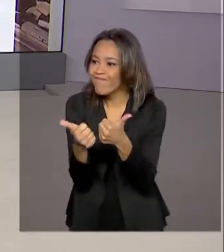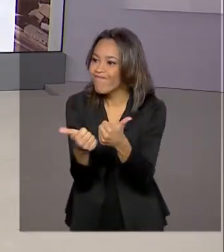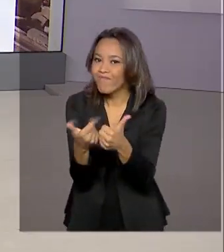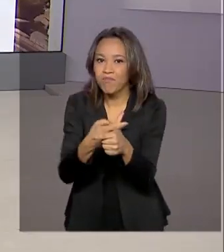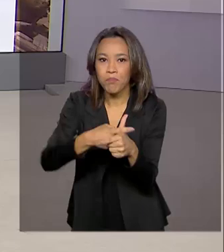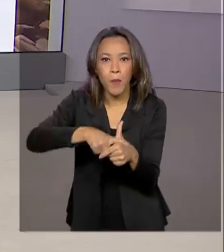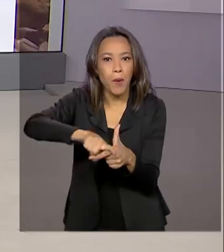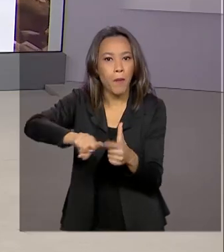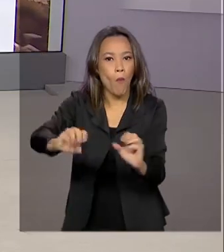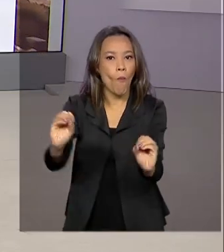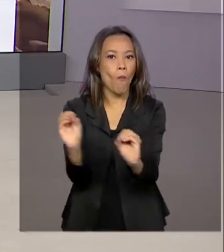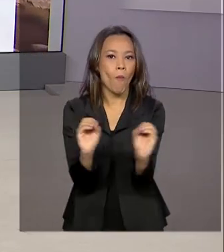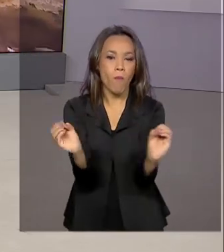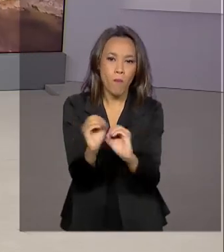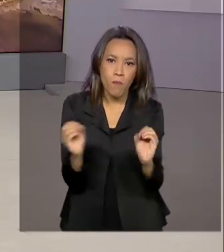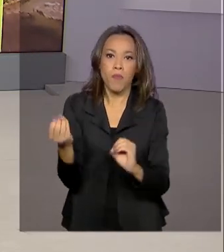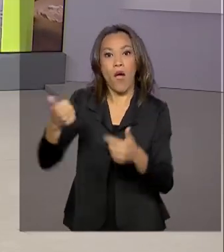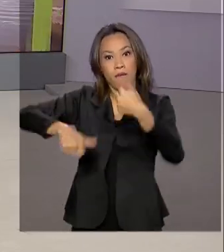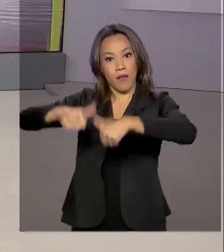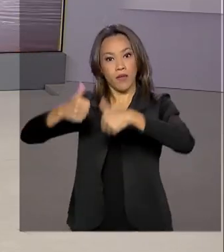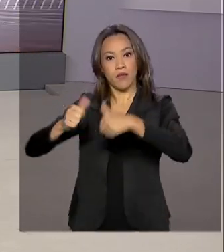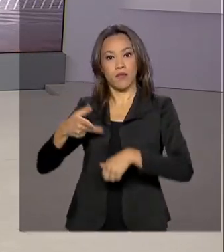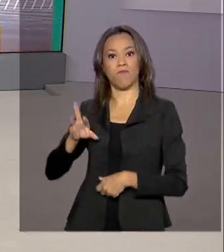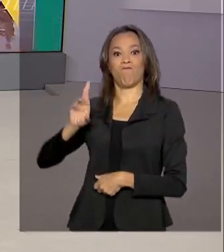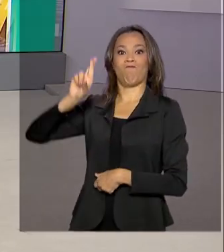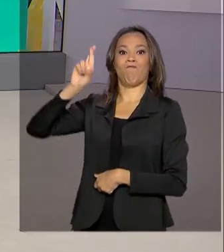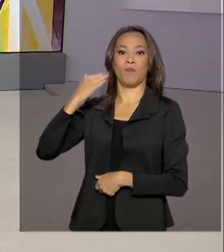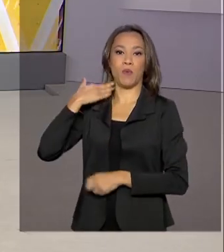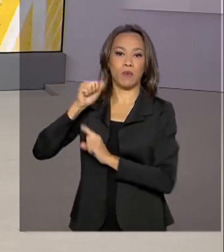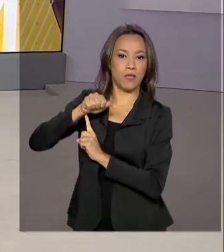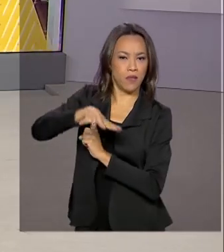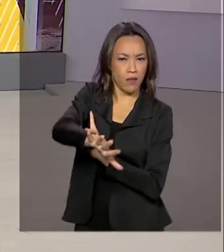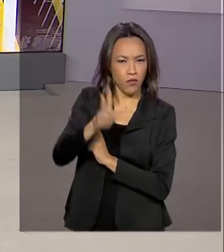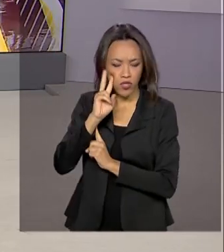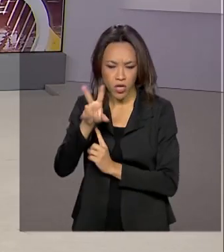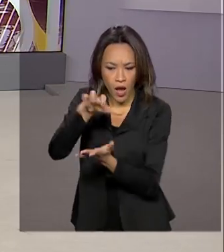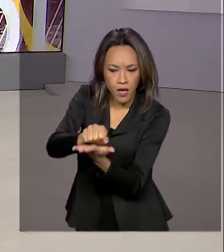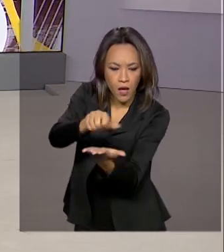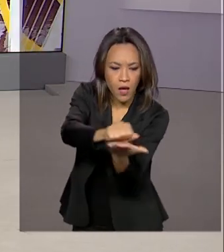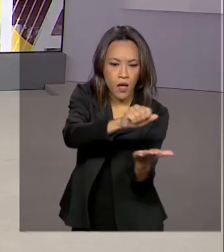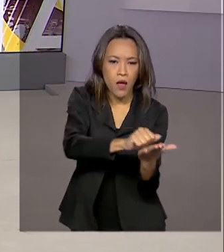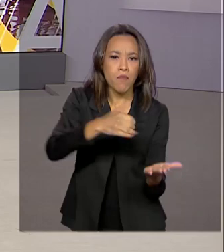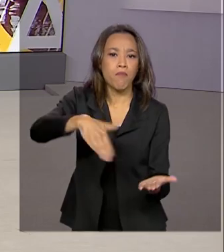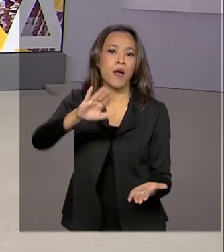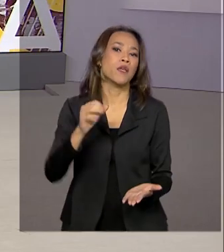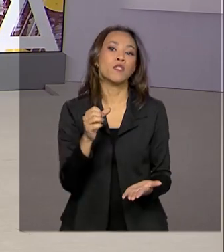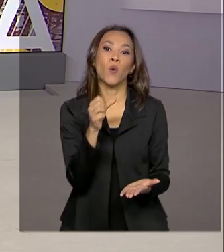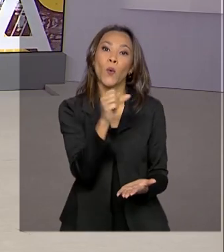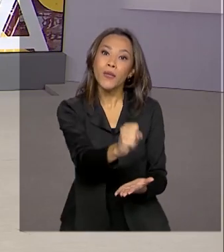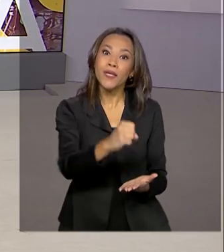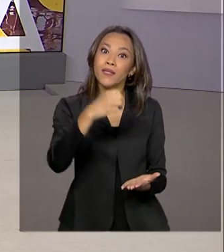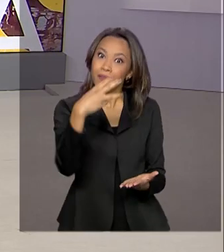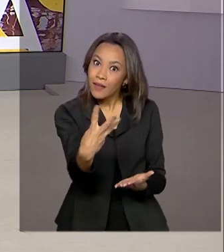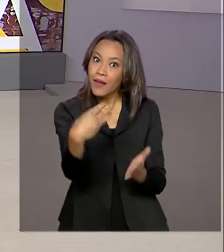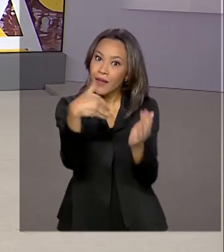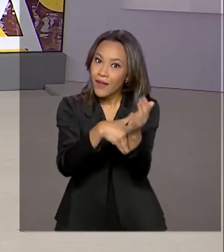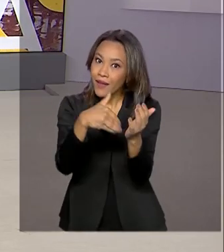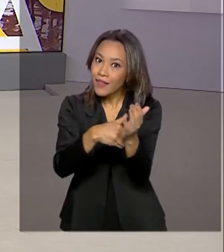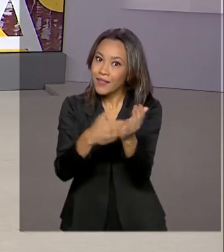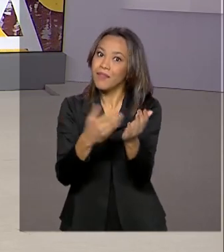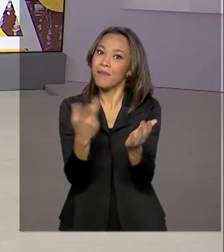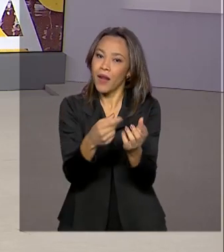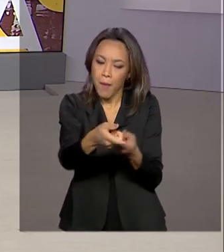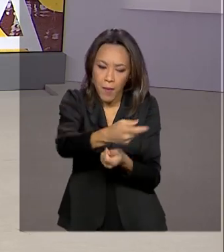problemas. A avaliação é do Banco Central, que já registrou mais 83 milhões de chaves aptas a realizarem